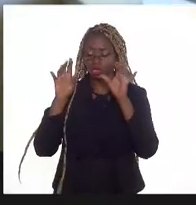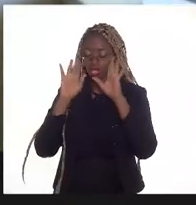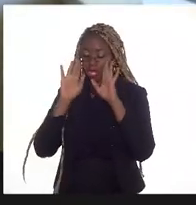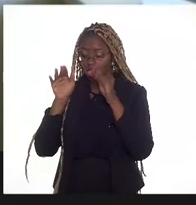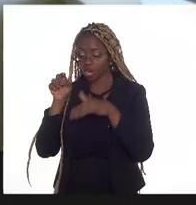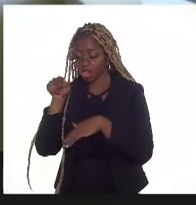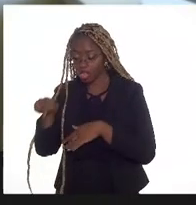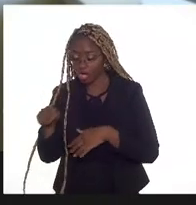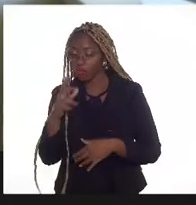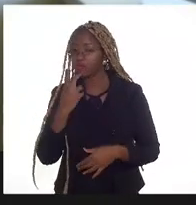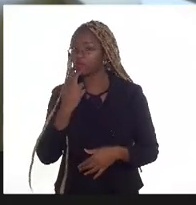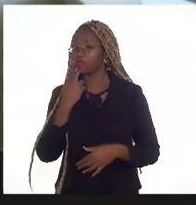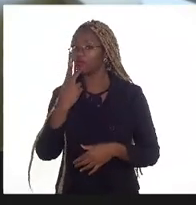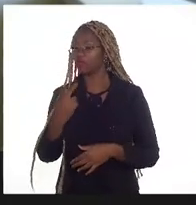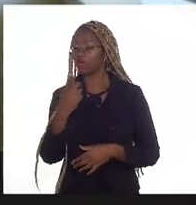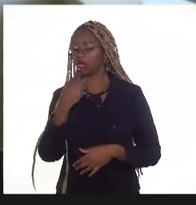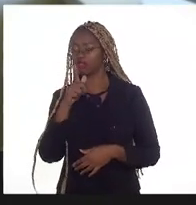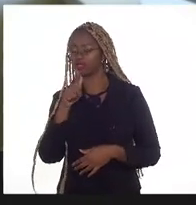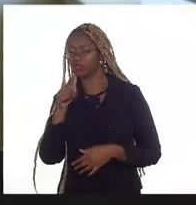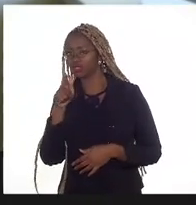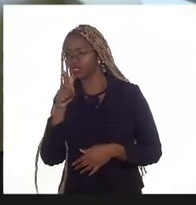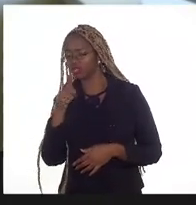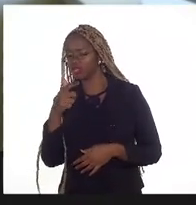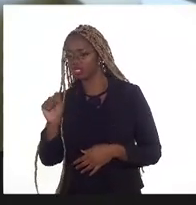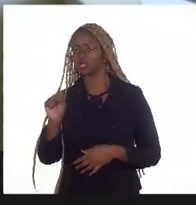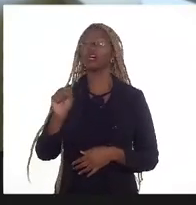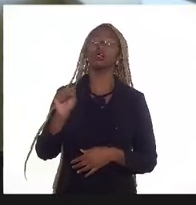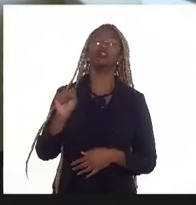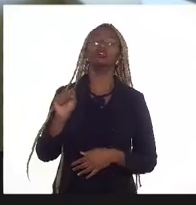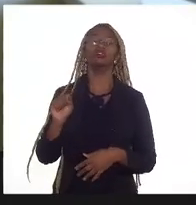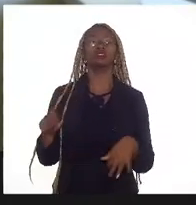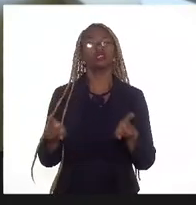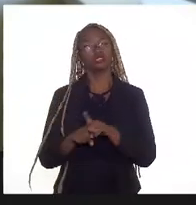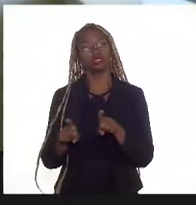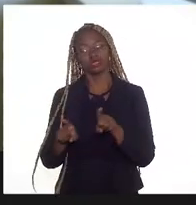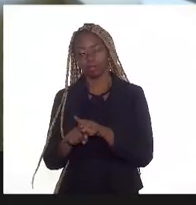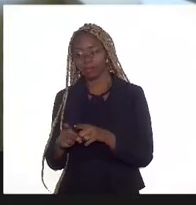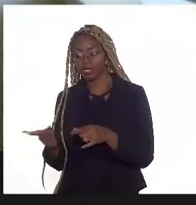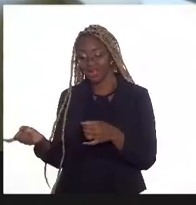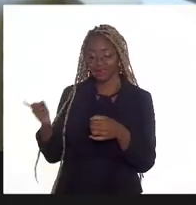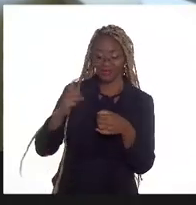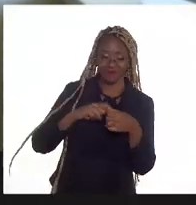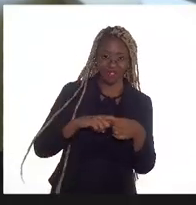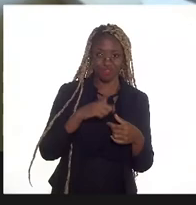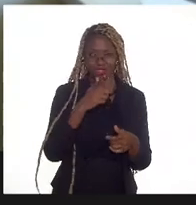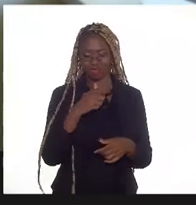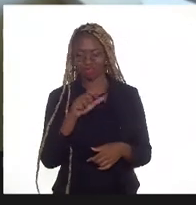falando do gás e as hipóteses de reinjeção, etc, etc.